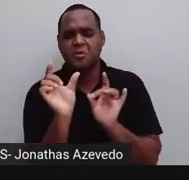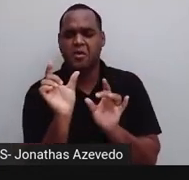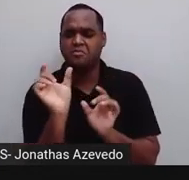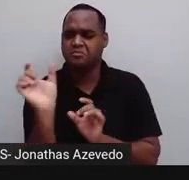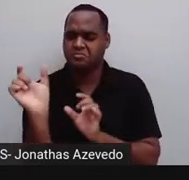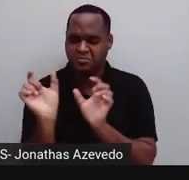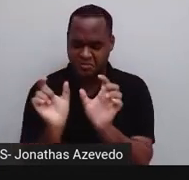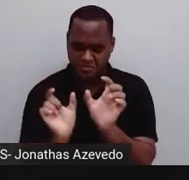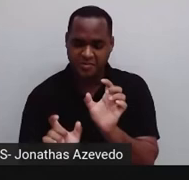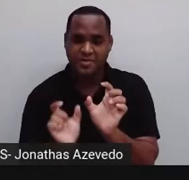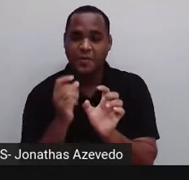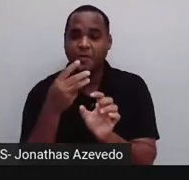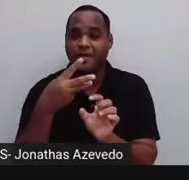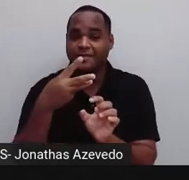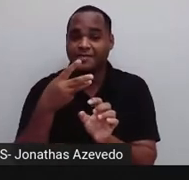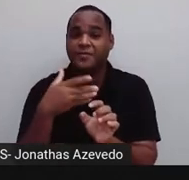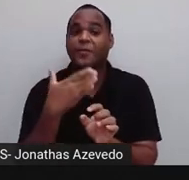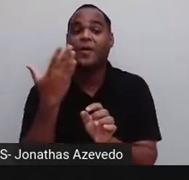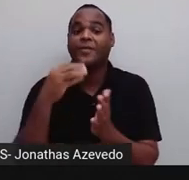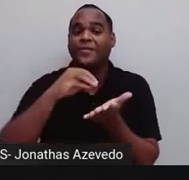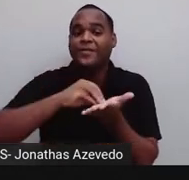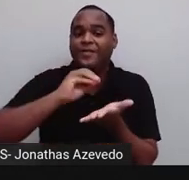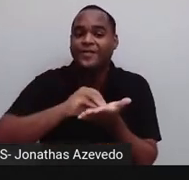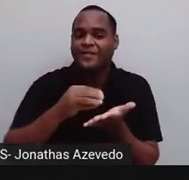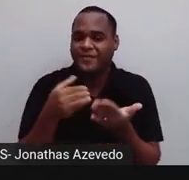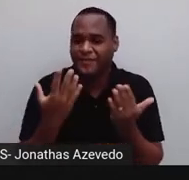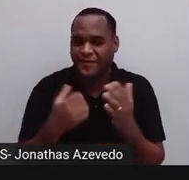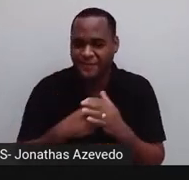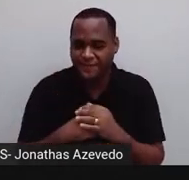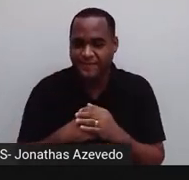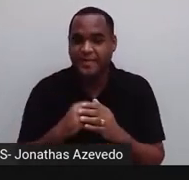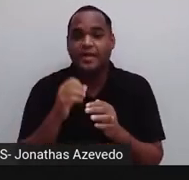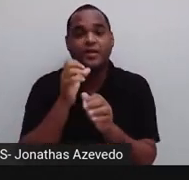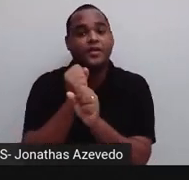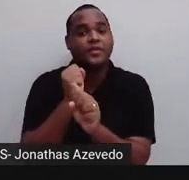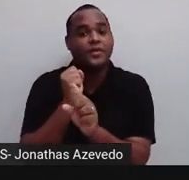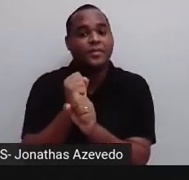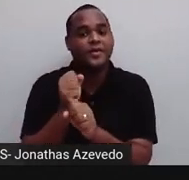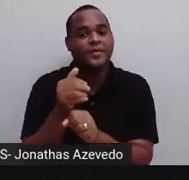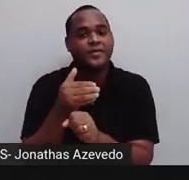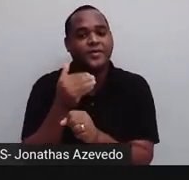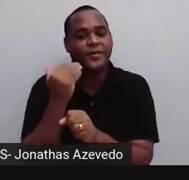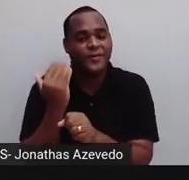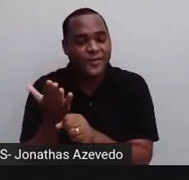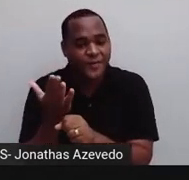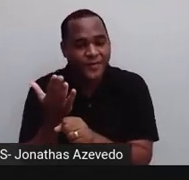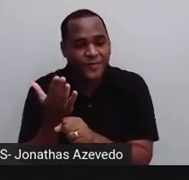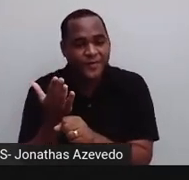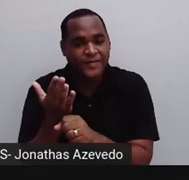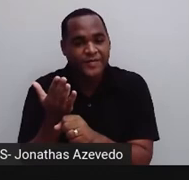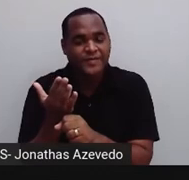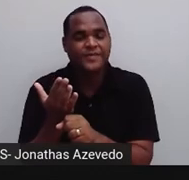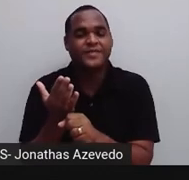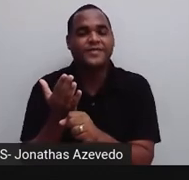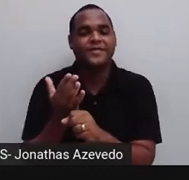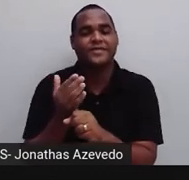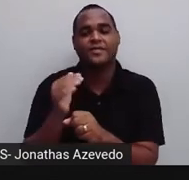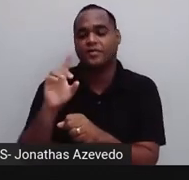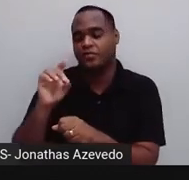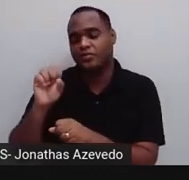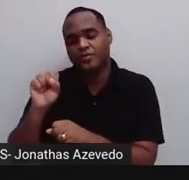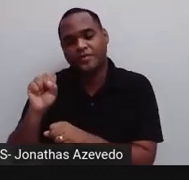quais são as palavras que faltam? A soma dos tá faltando uma palavra dos